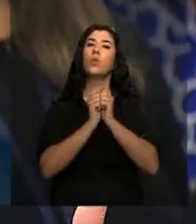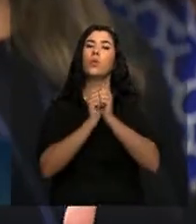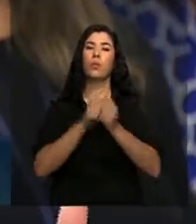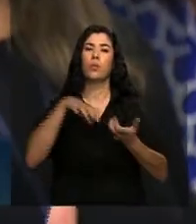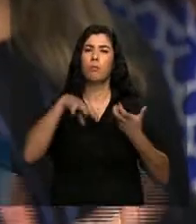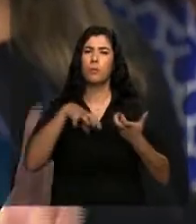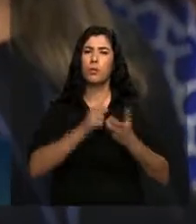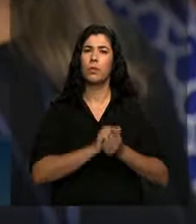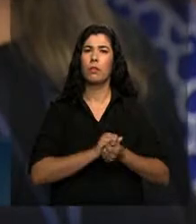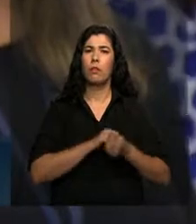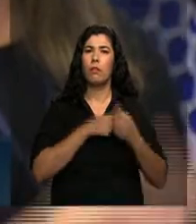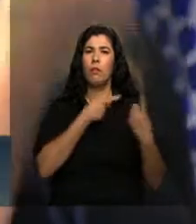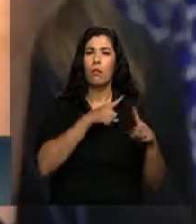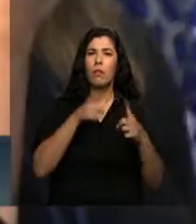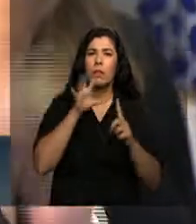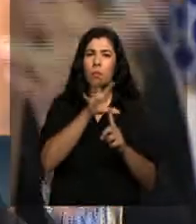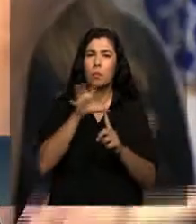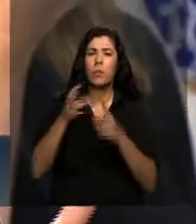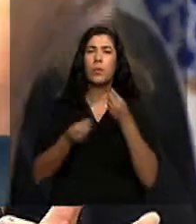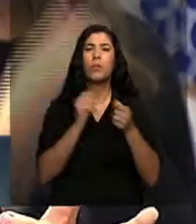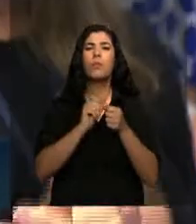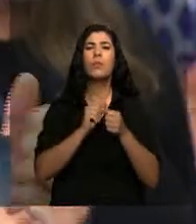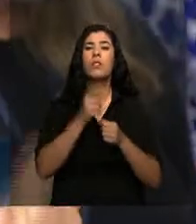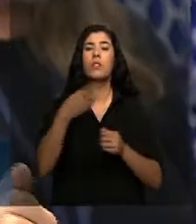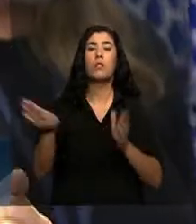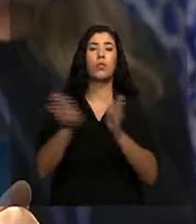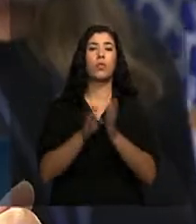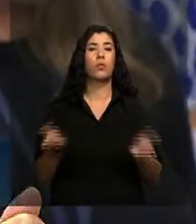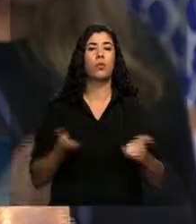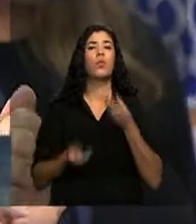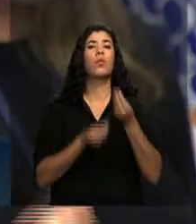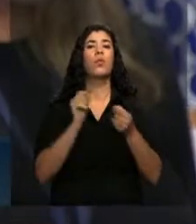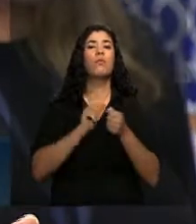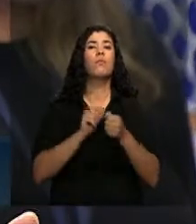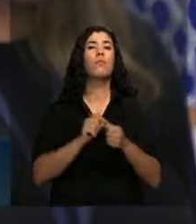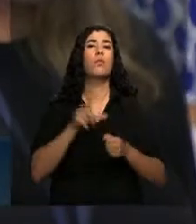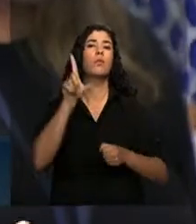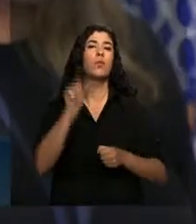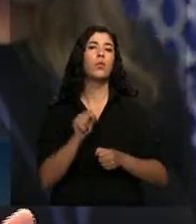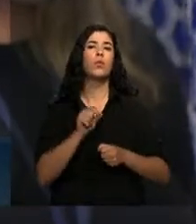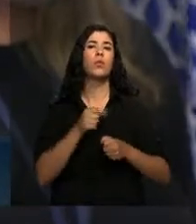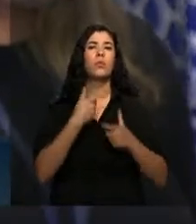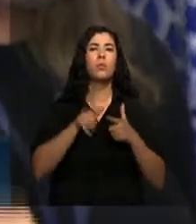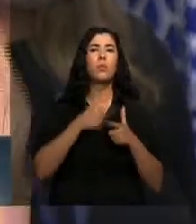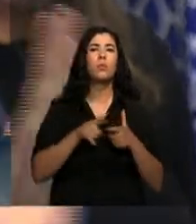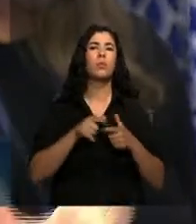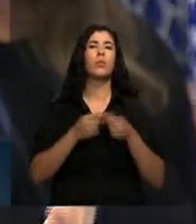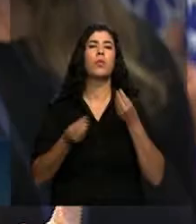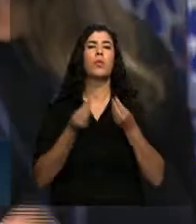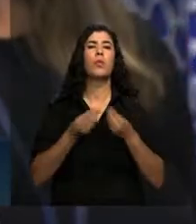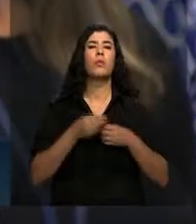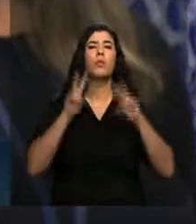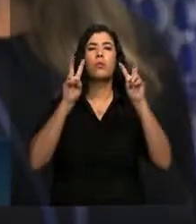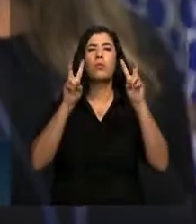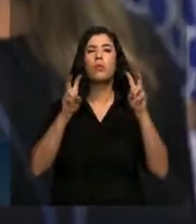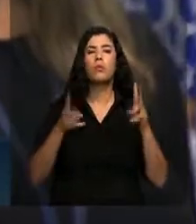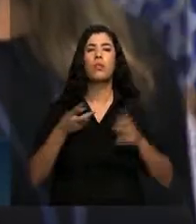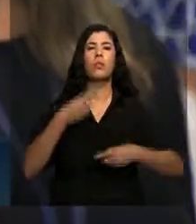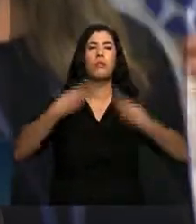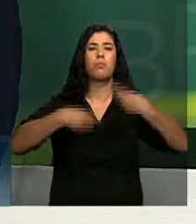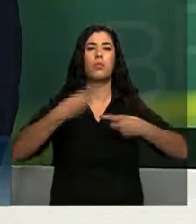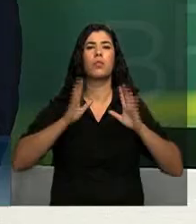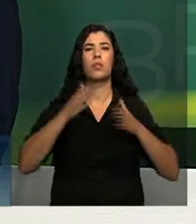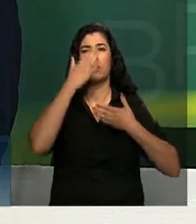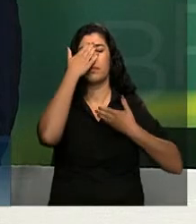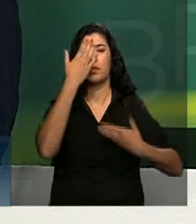o que pode ser feito a partir da sua chegada? E eu queria também que o senhor falasse um pouquinho sobre a coordenação política de hoje de manhã, quais foram os temas que foram tratados?